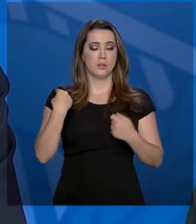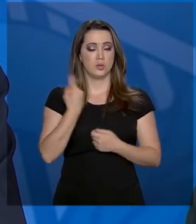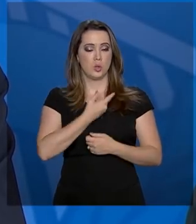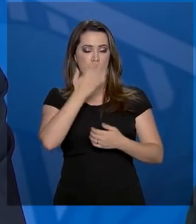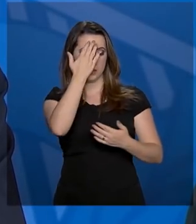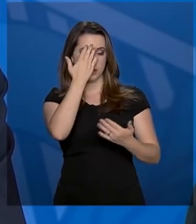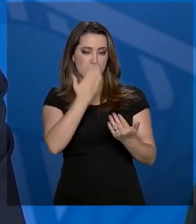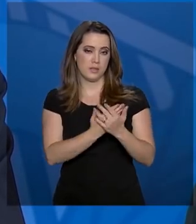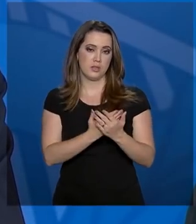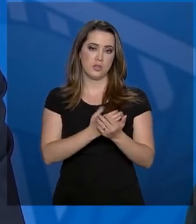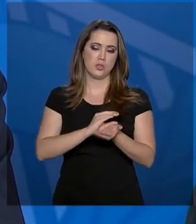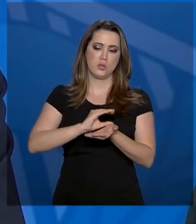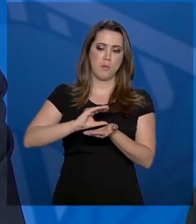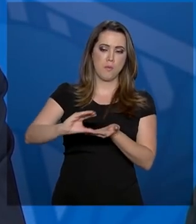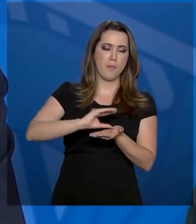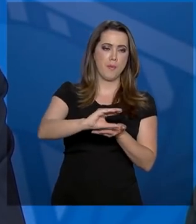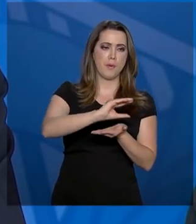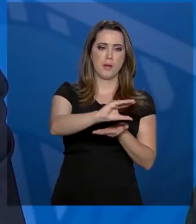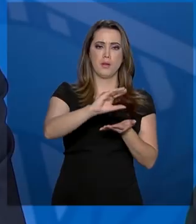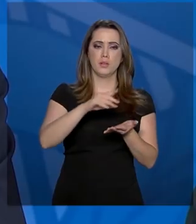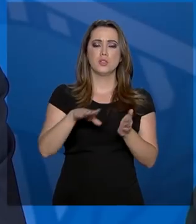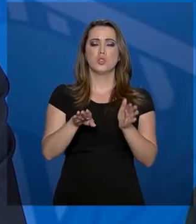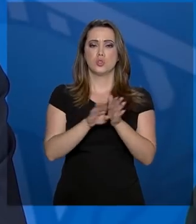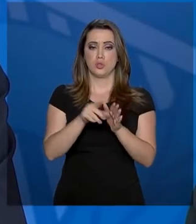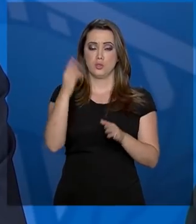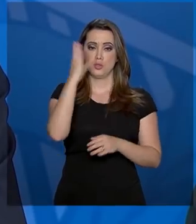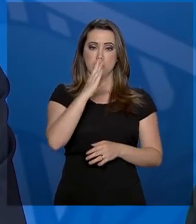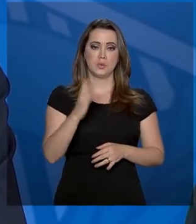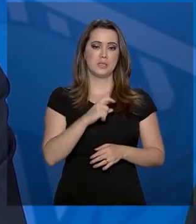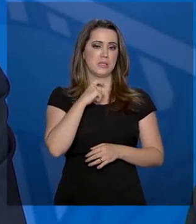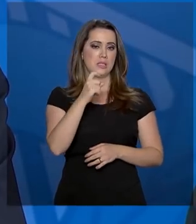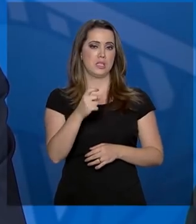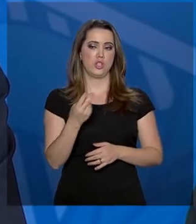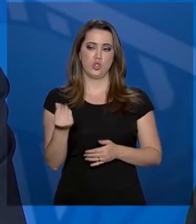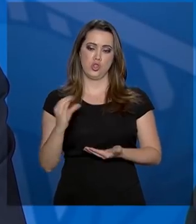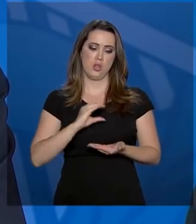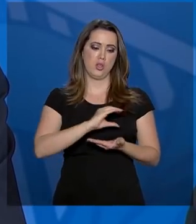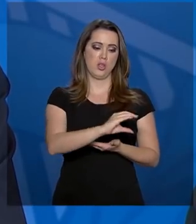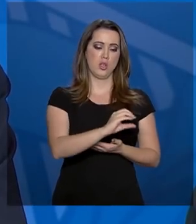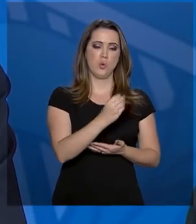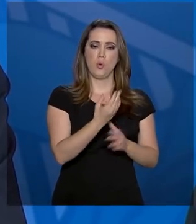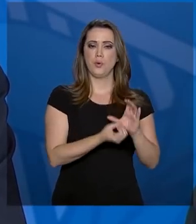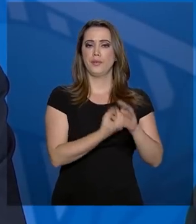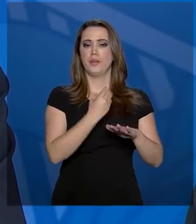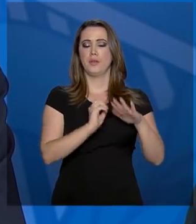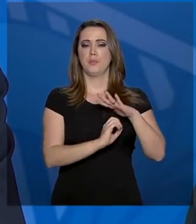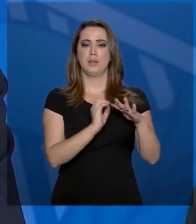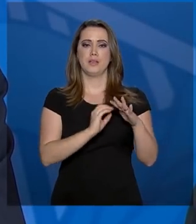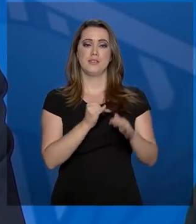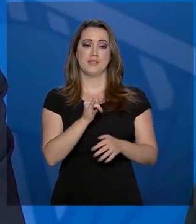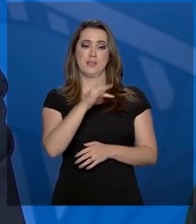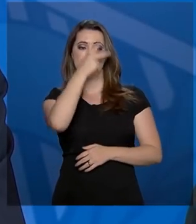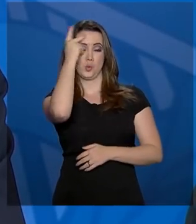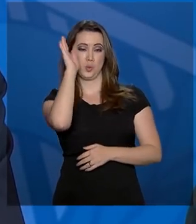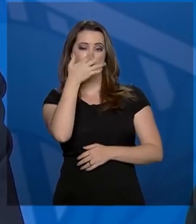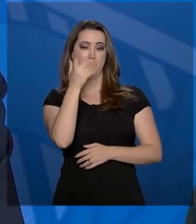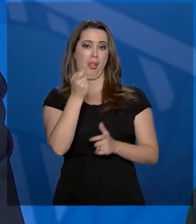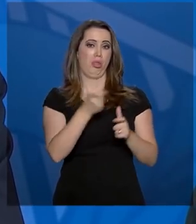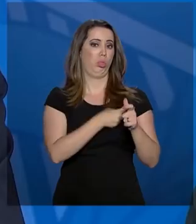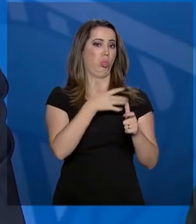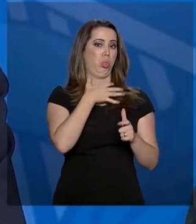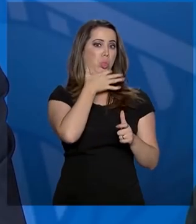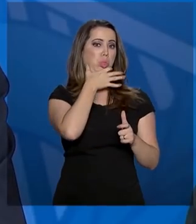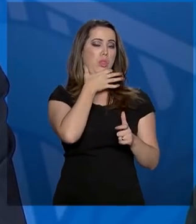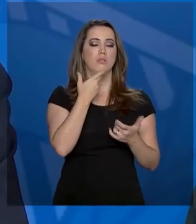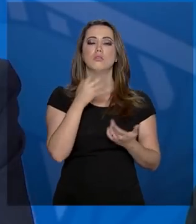que investimentos chegarão em nosso Brasil. Ninguém presta recurso ou investe para quem já está devendo na praça. O